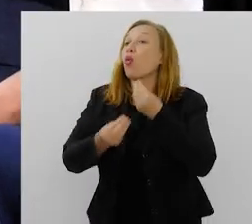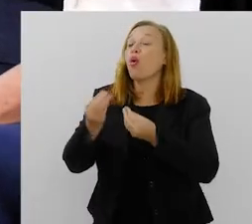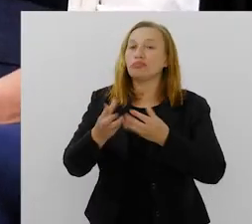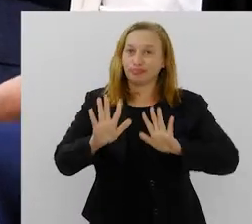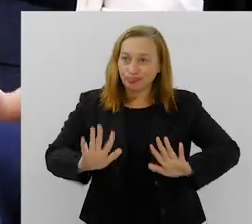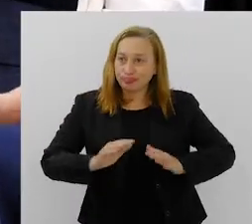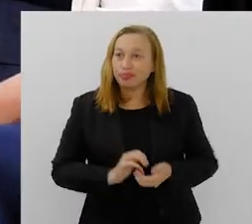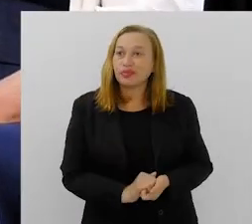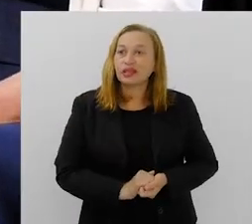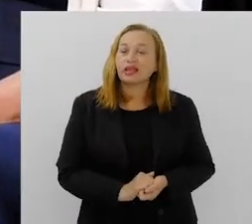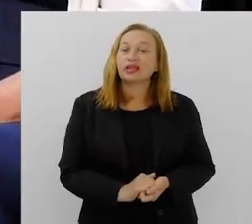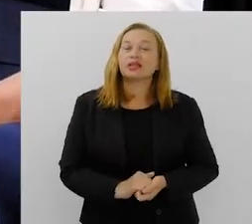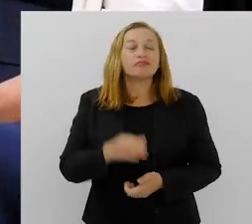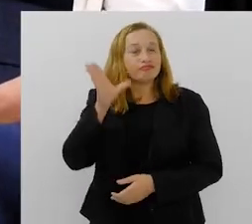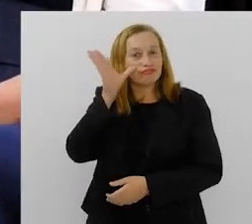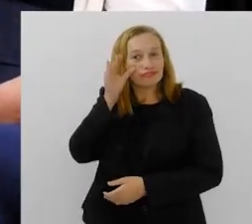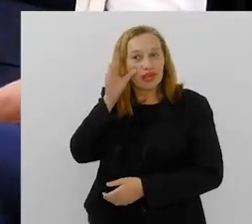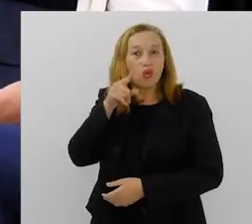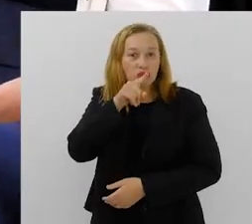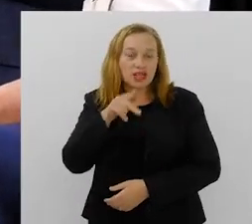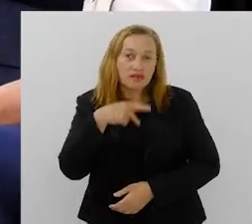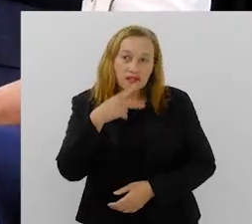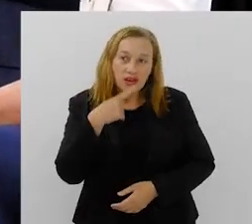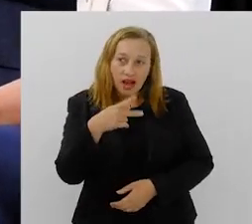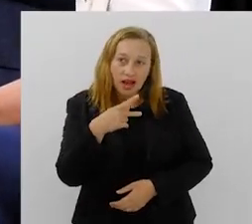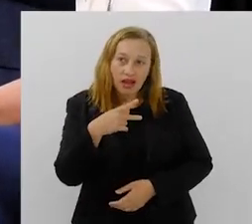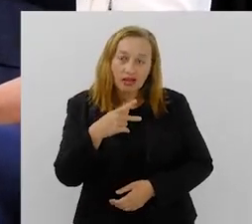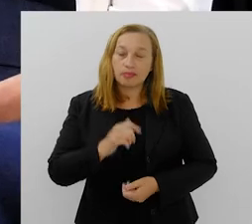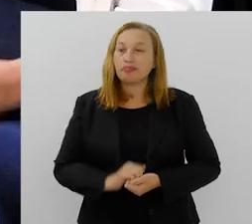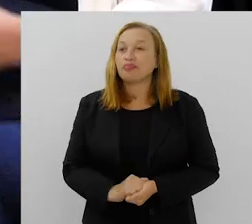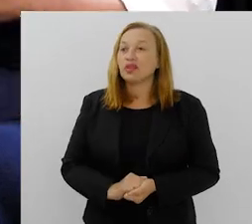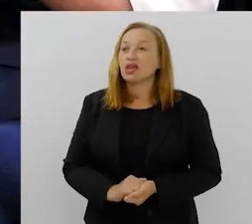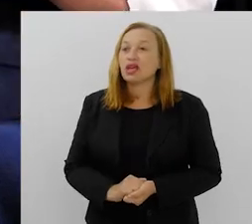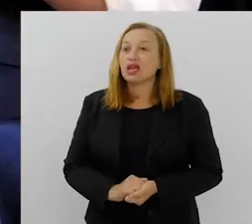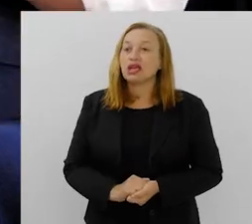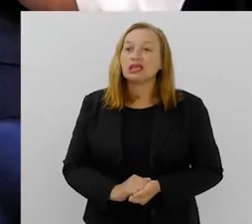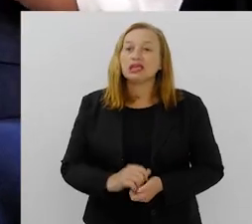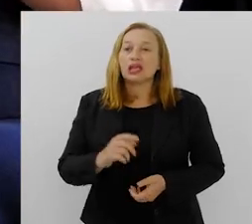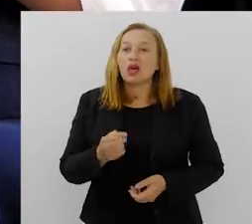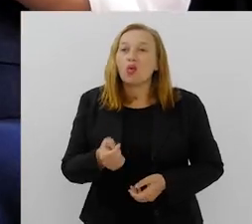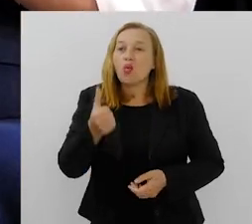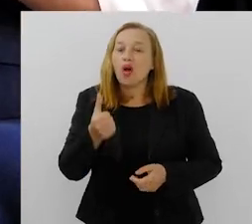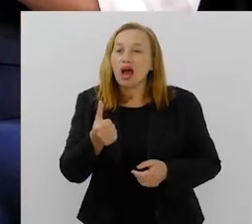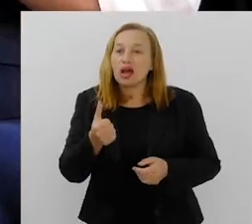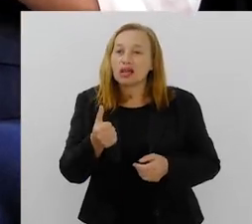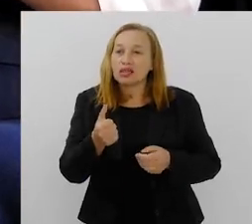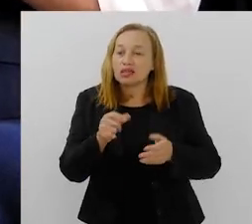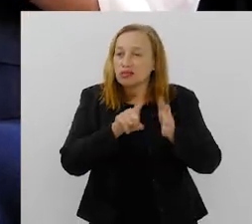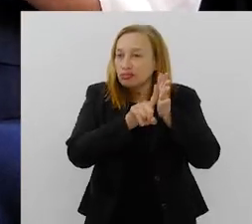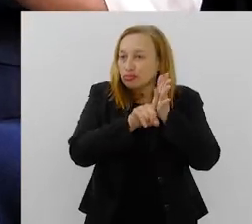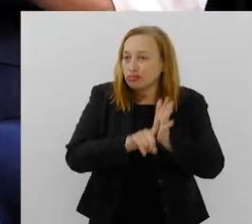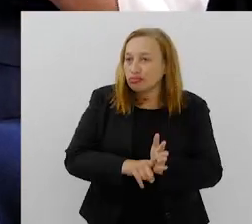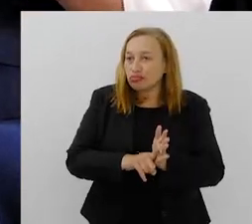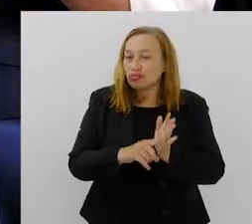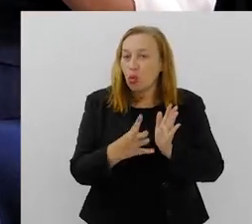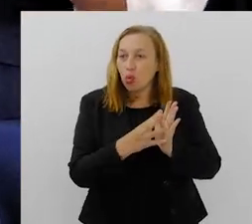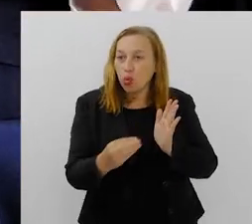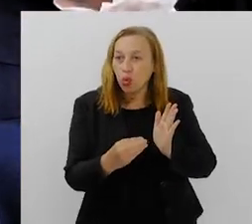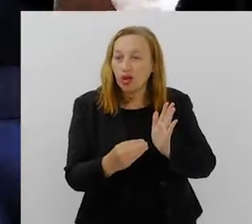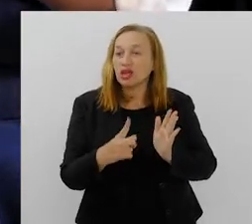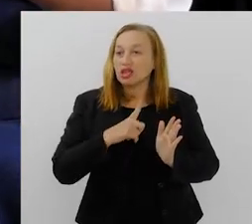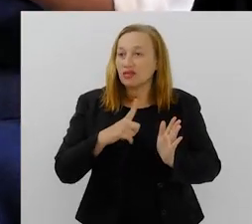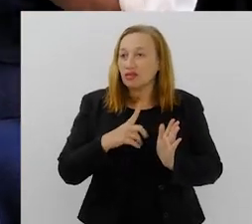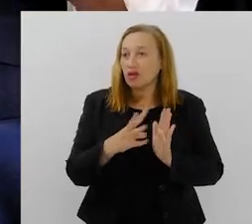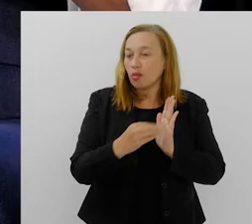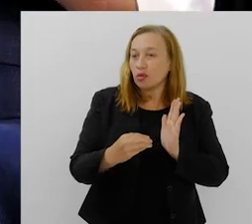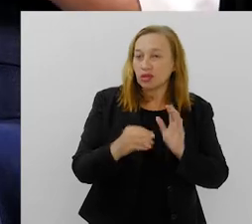Sim, eu acho muito interessante quando você fala isso, Alex, porque a gente tem quase que diagnósticos de modas, né? Nós tivemos a moda